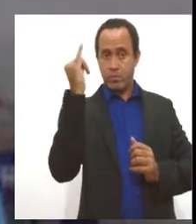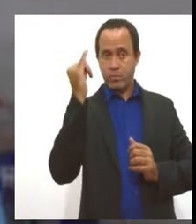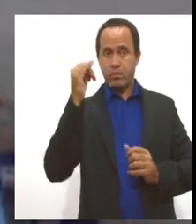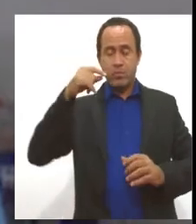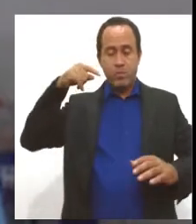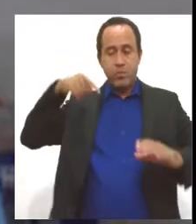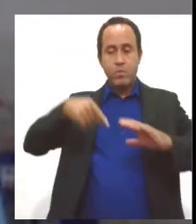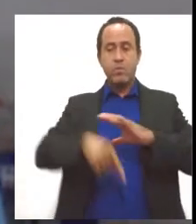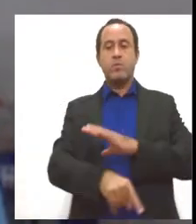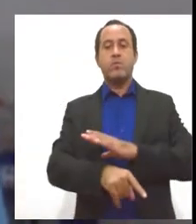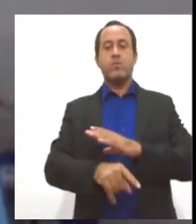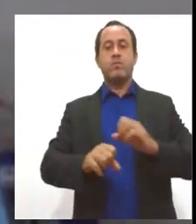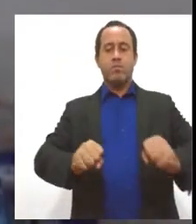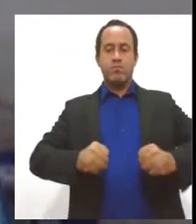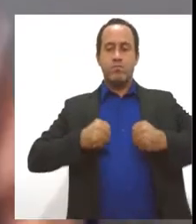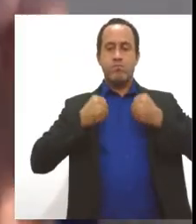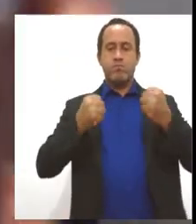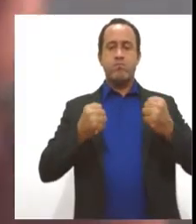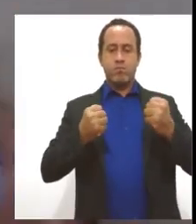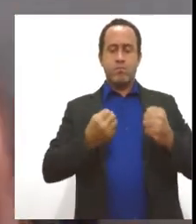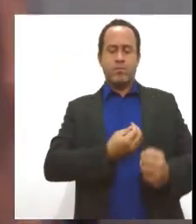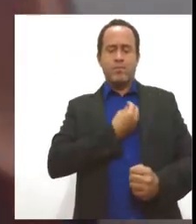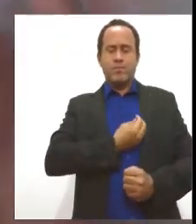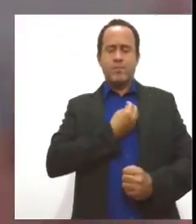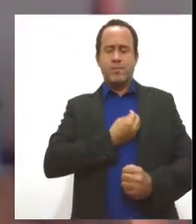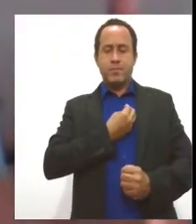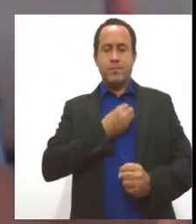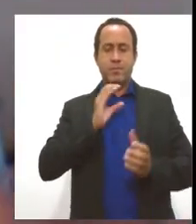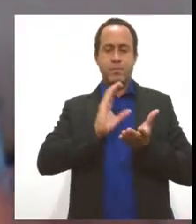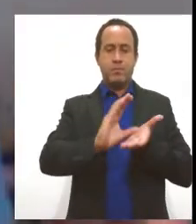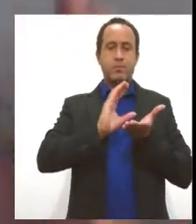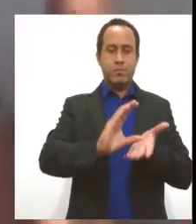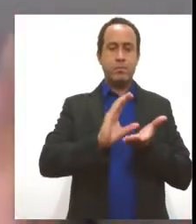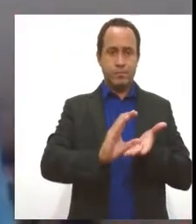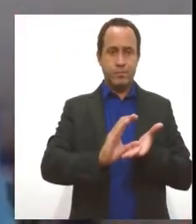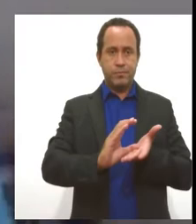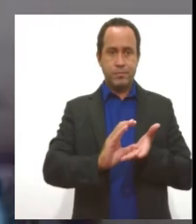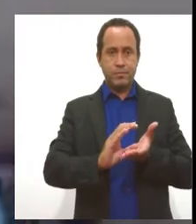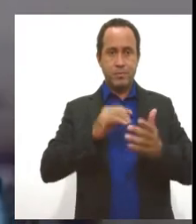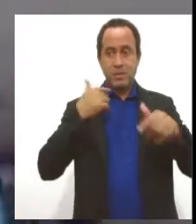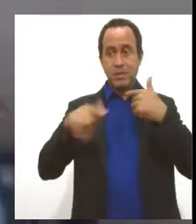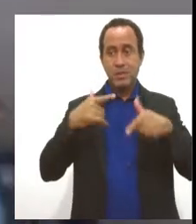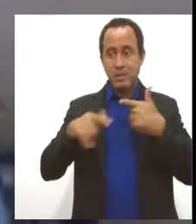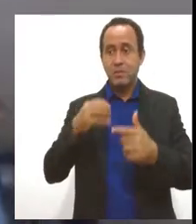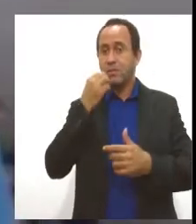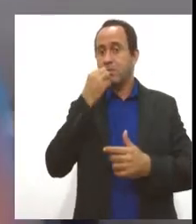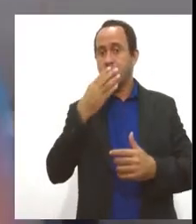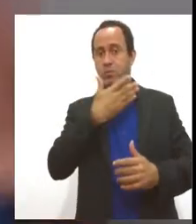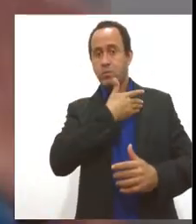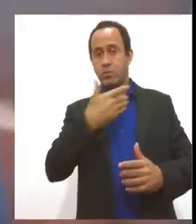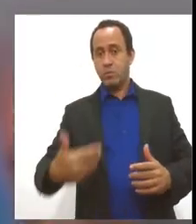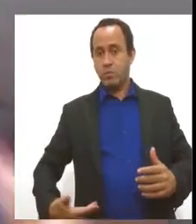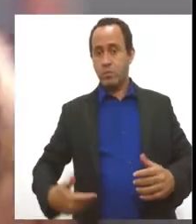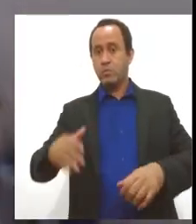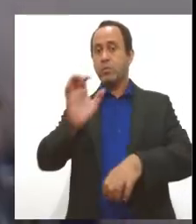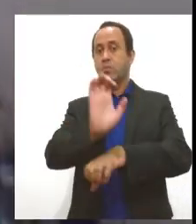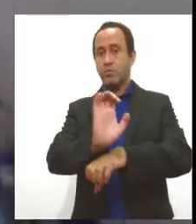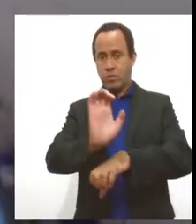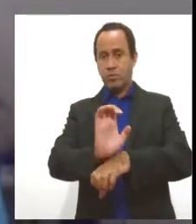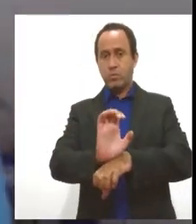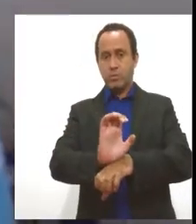participação e investimento de atuação muito grande do governo do Estado, que